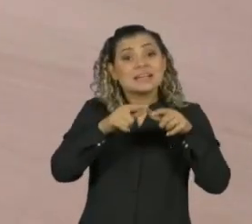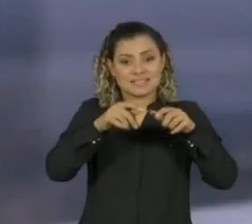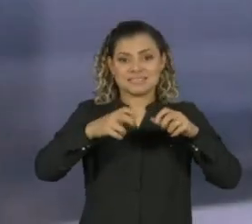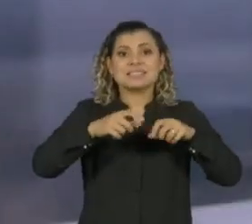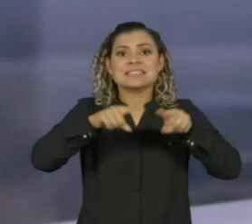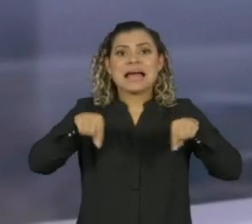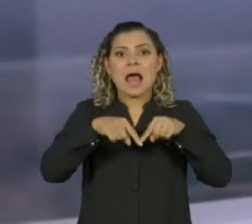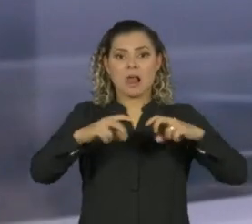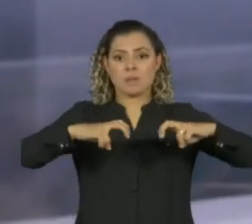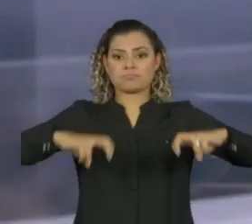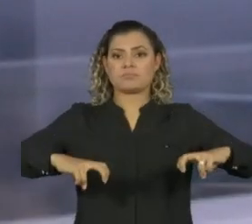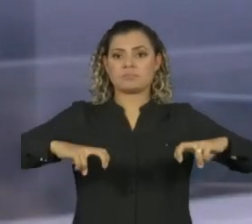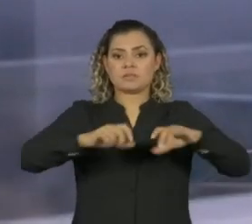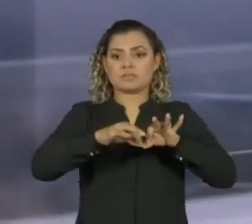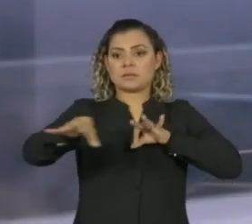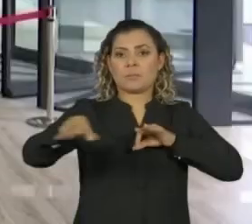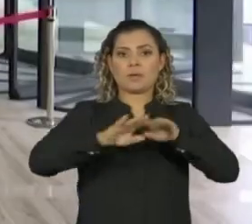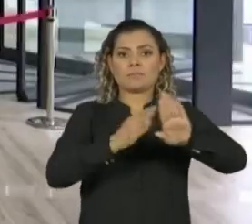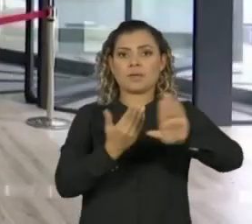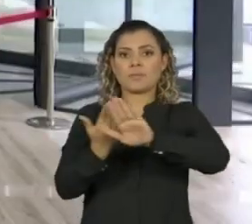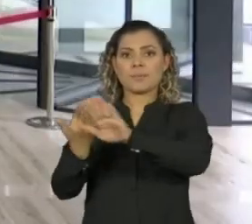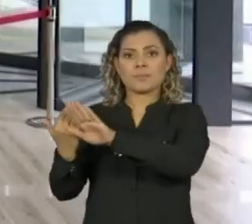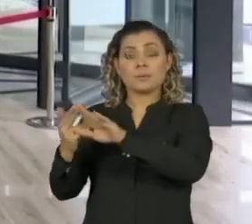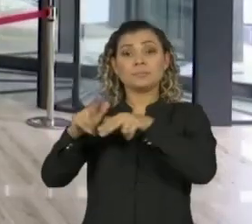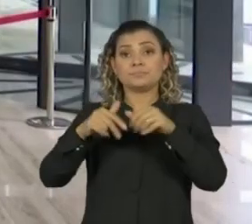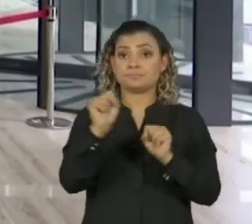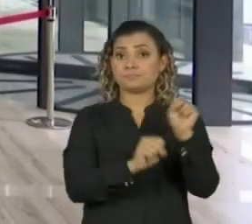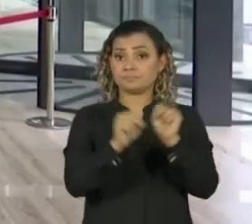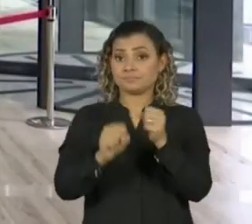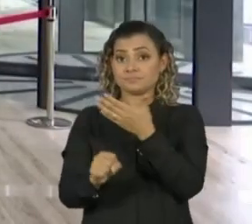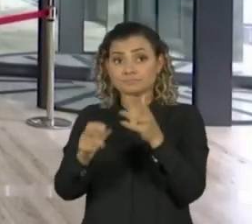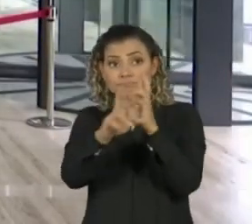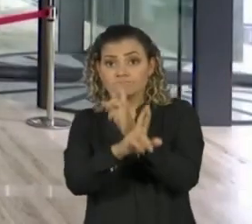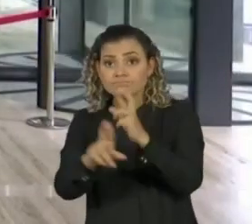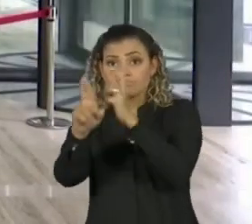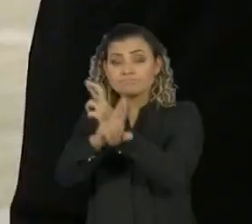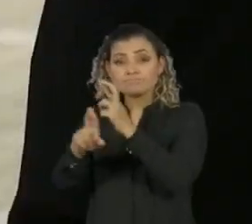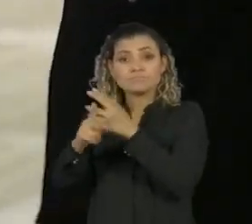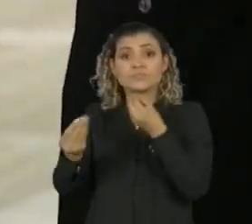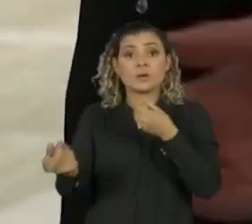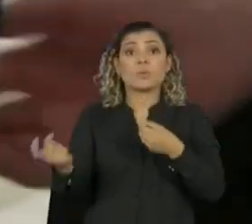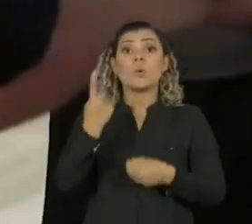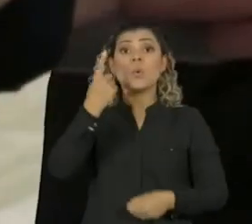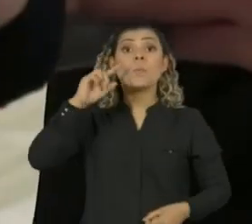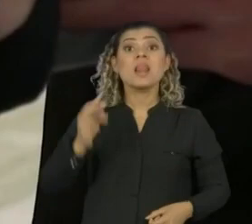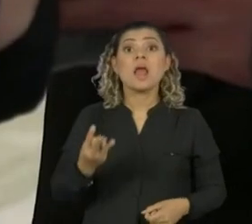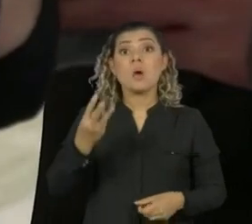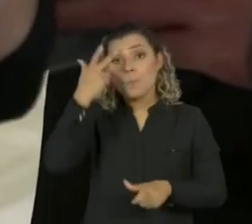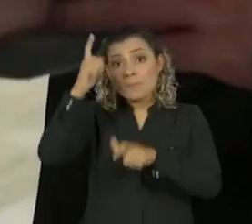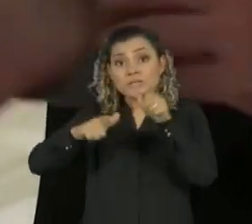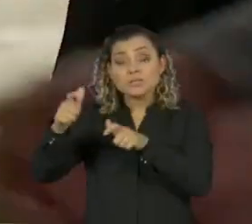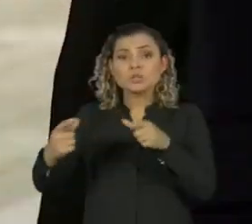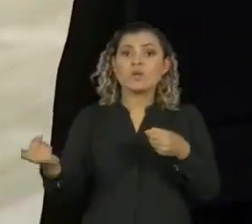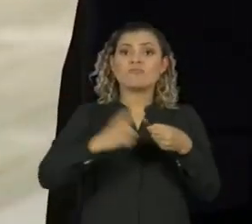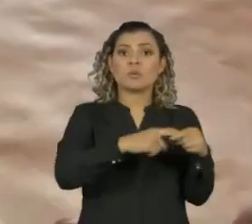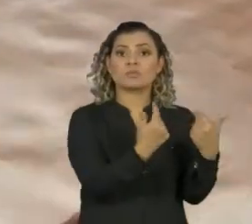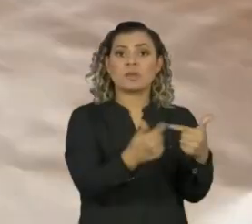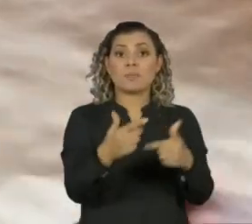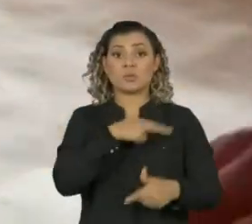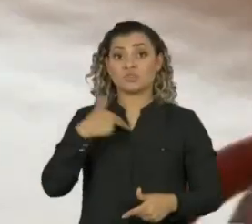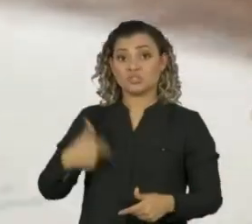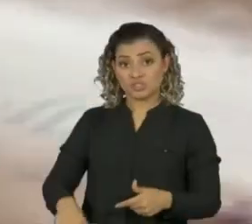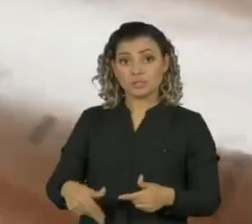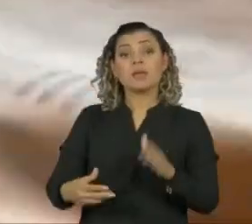uma segunda onda de casos de coronavírus. Esta empresa, que supervisionou o retorno de quase um milhão de pessoas aos escritórios na China,